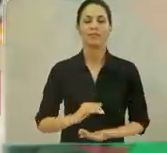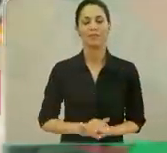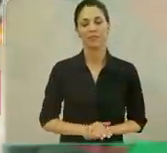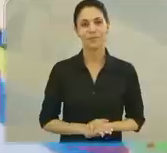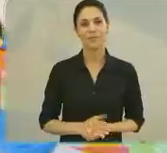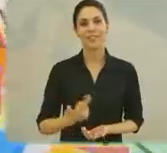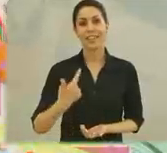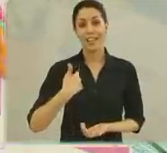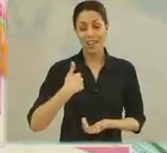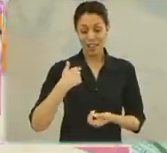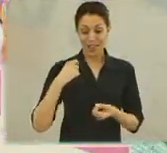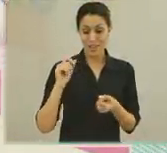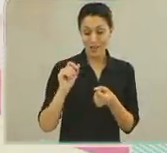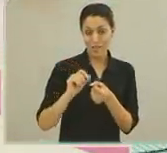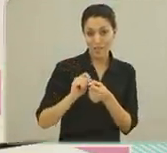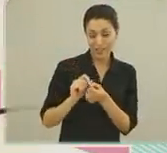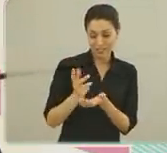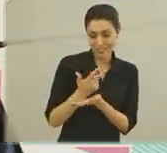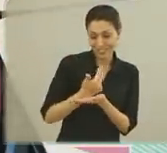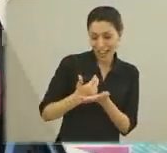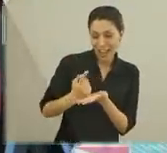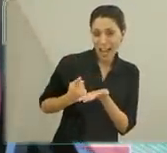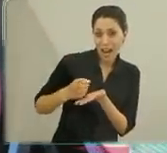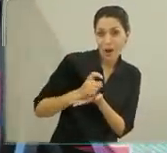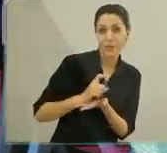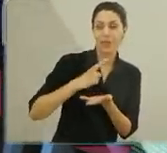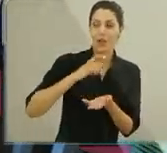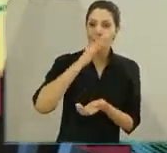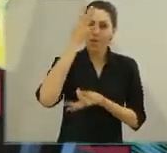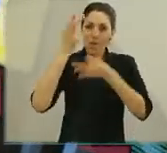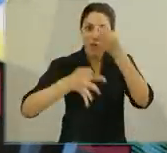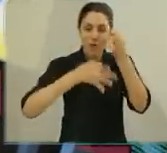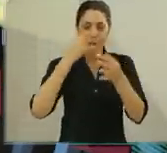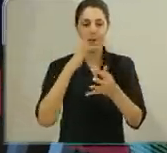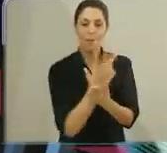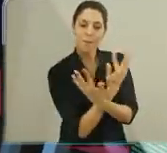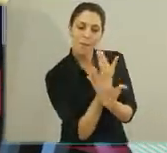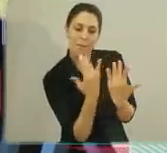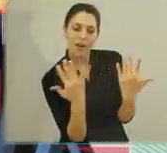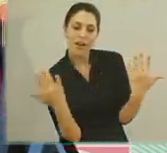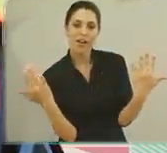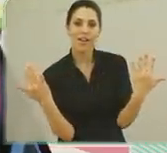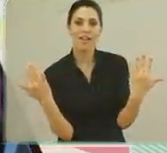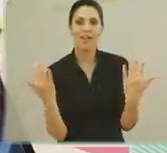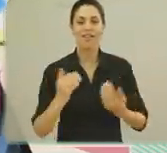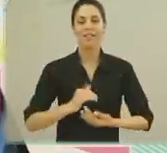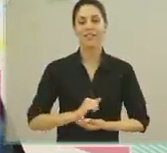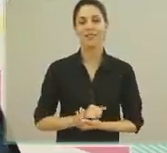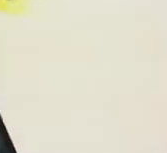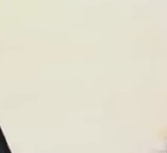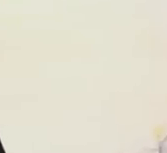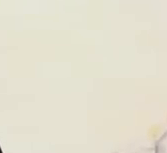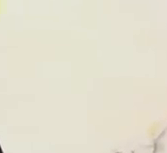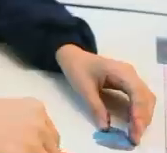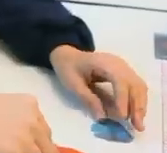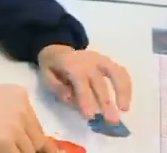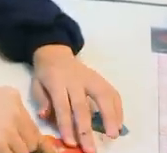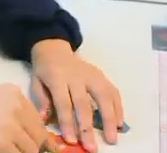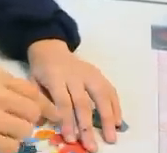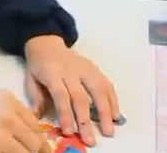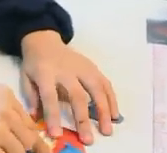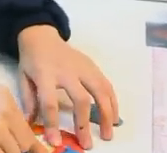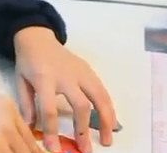Eu fiz o caracol, as flores, o mato e o colo.